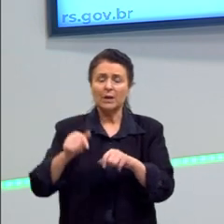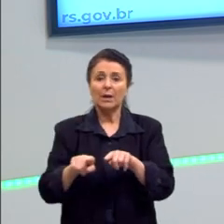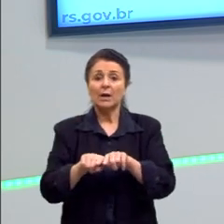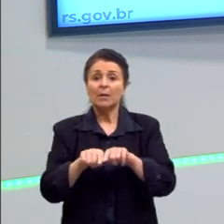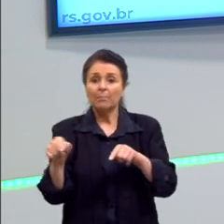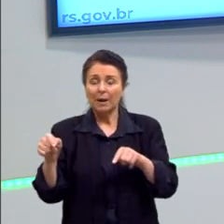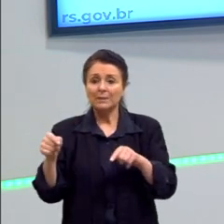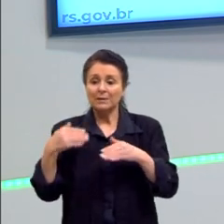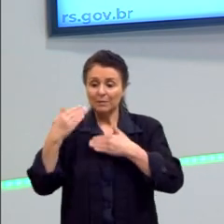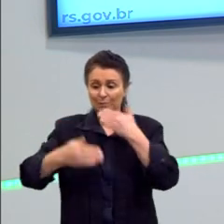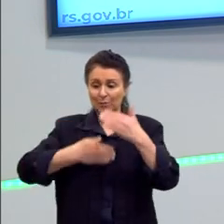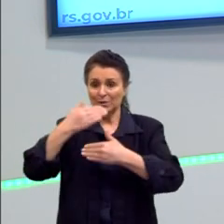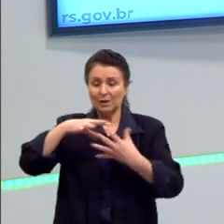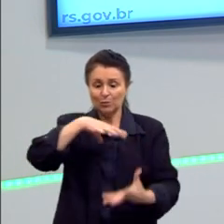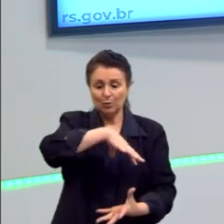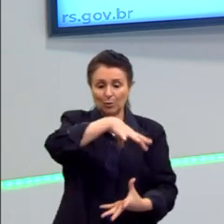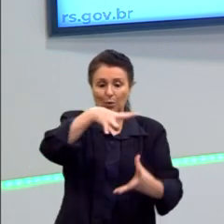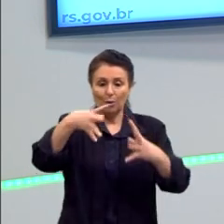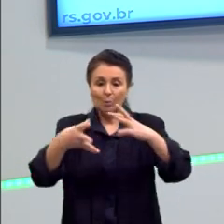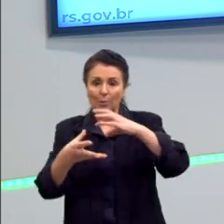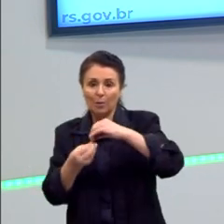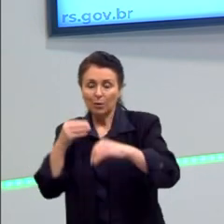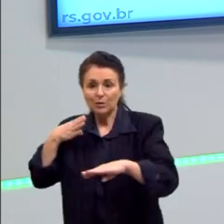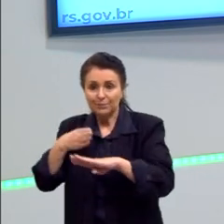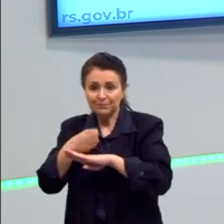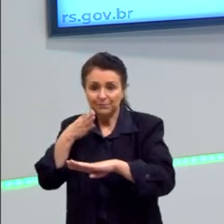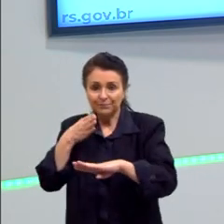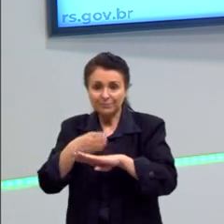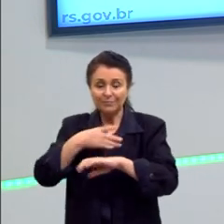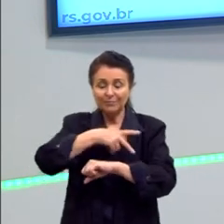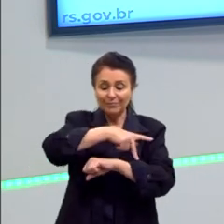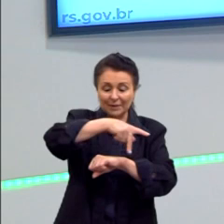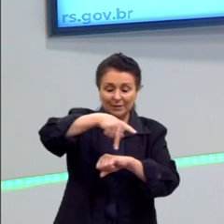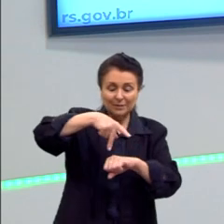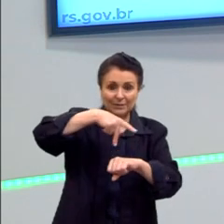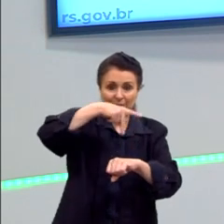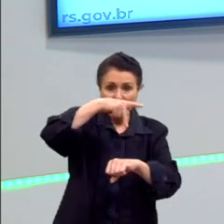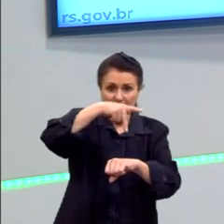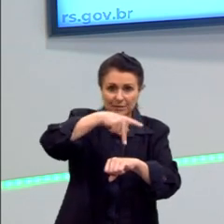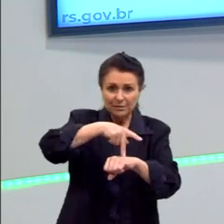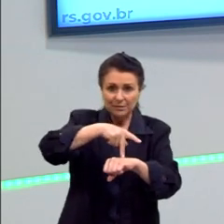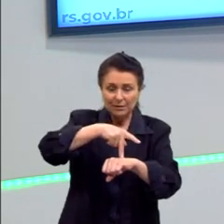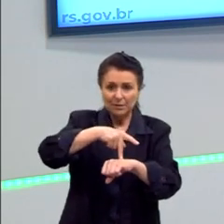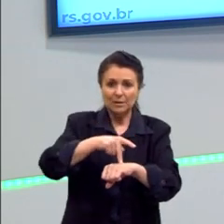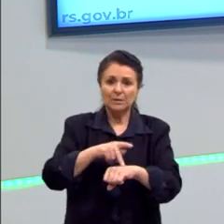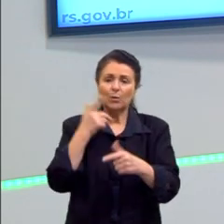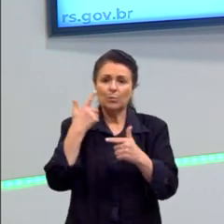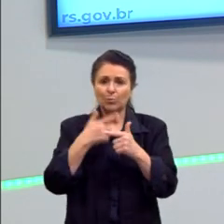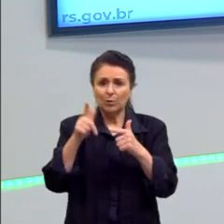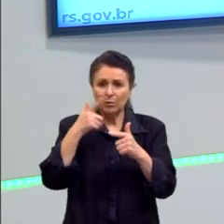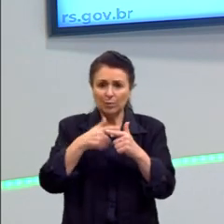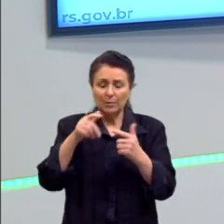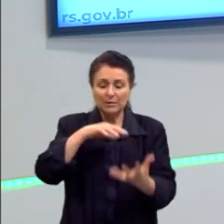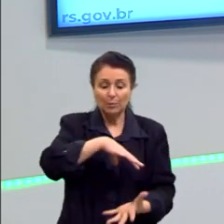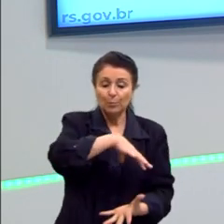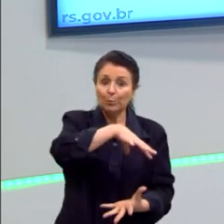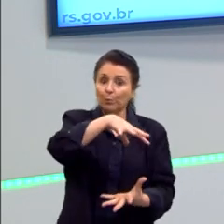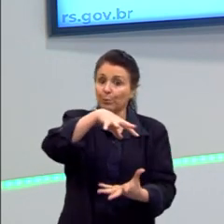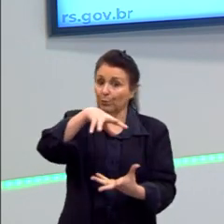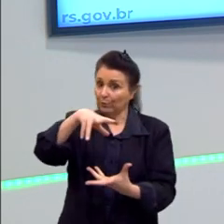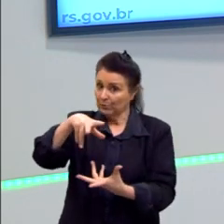processo global, né, de intervenção nesses países. Isso que eu falava, são problemas mundiais